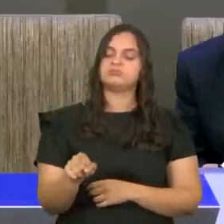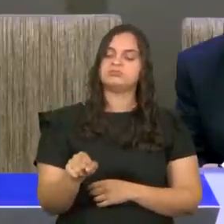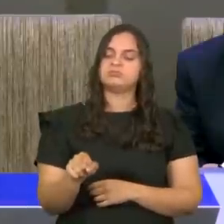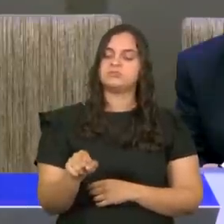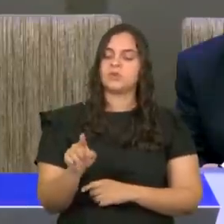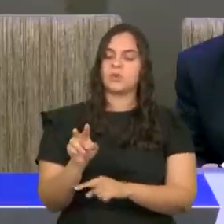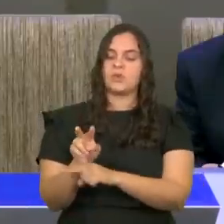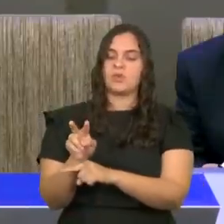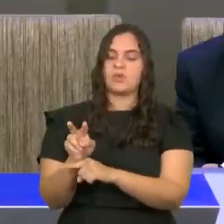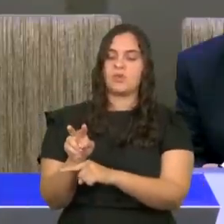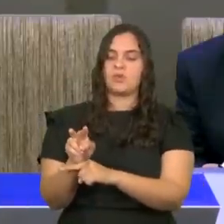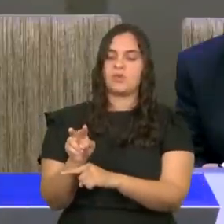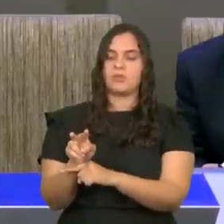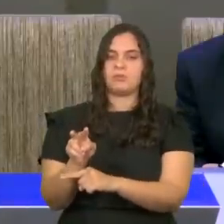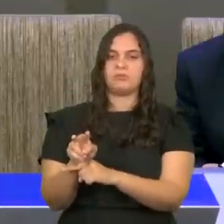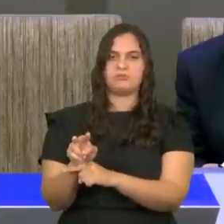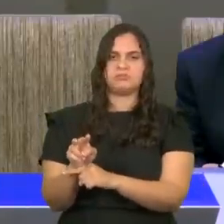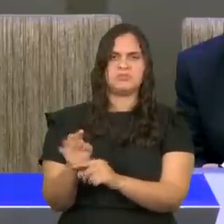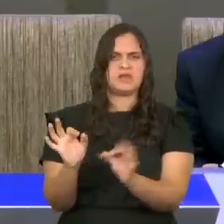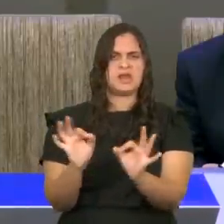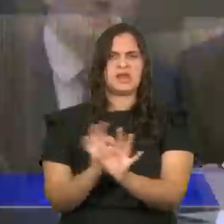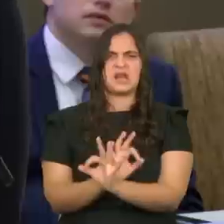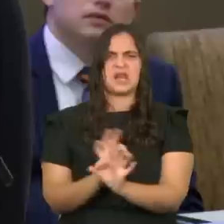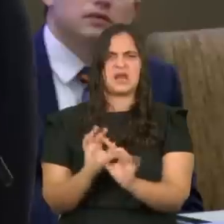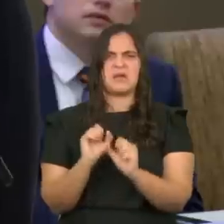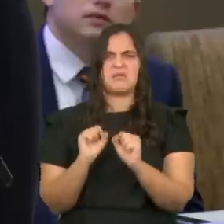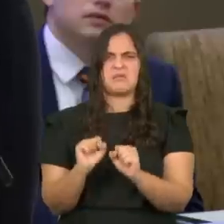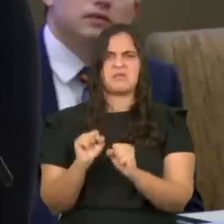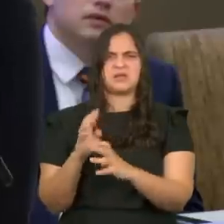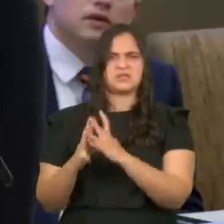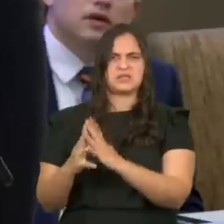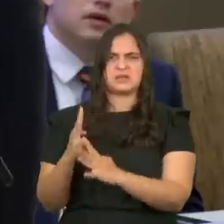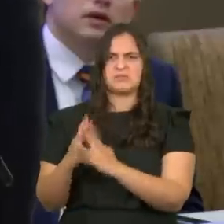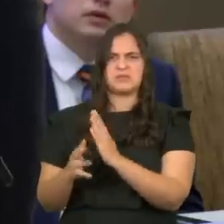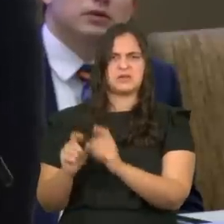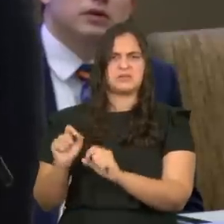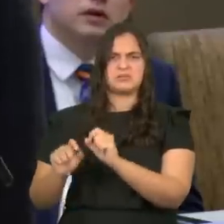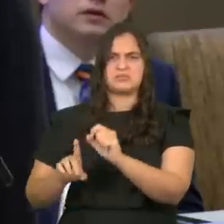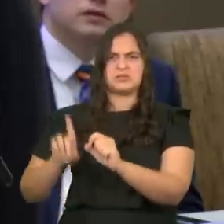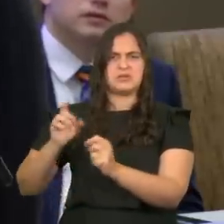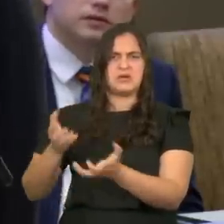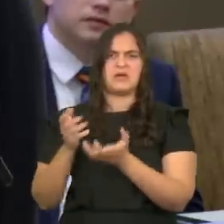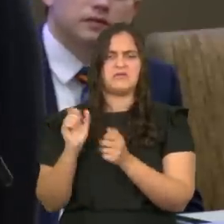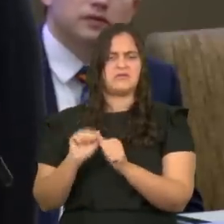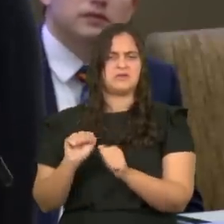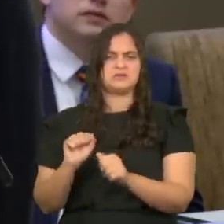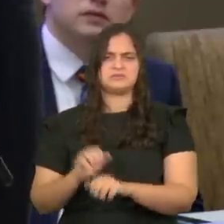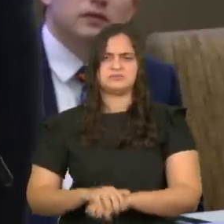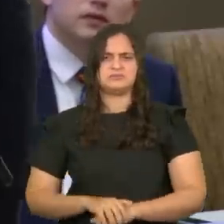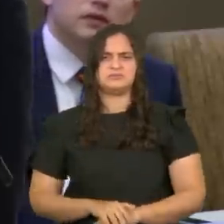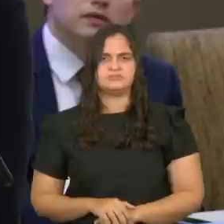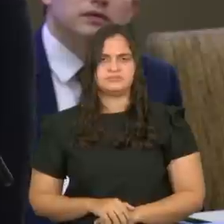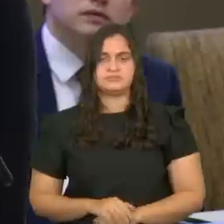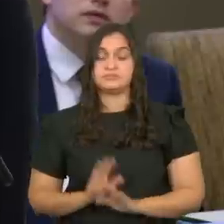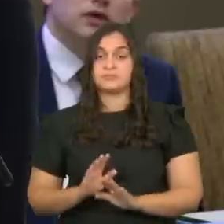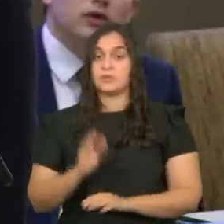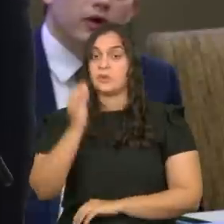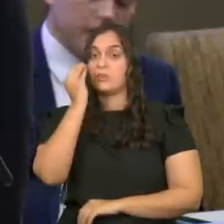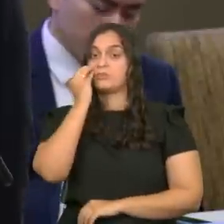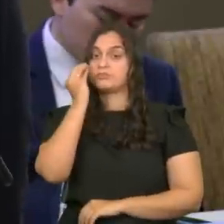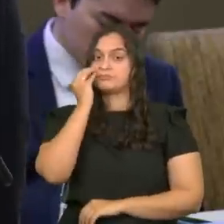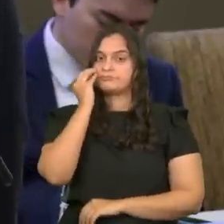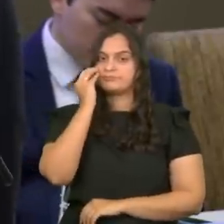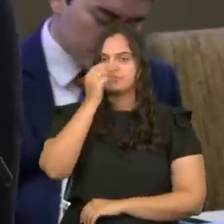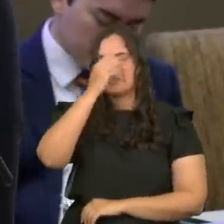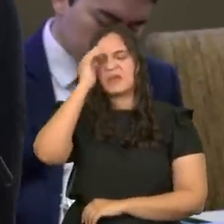seu cuidado, nada pode deter a Deus. Aleluia! Olha, alguém não dá